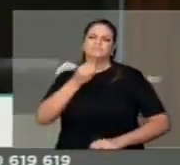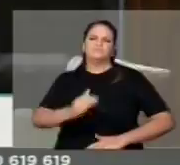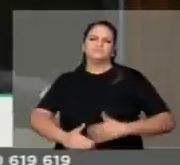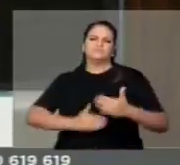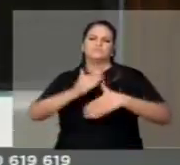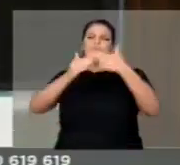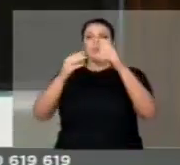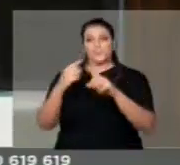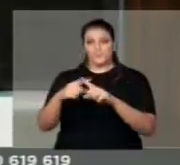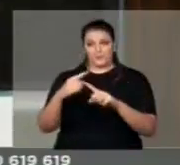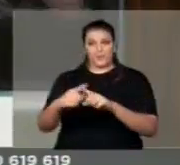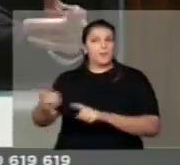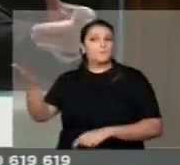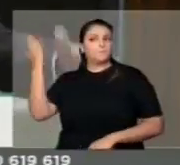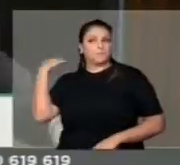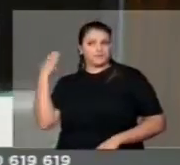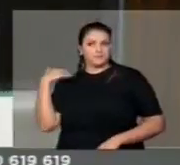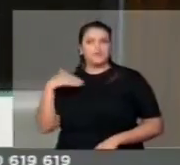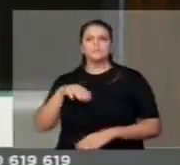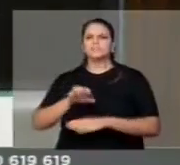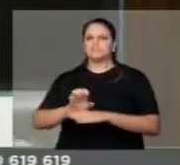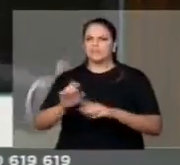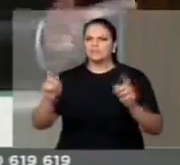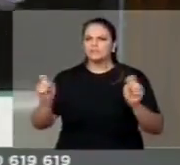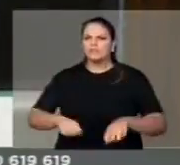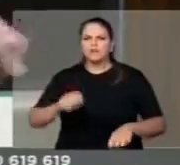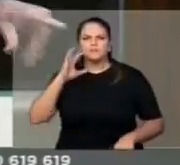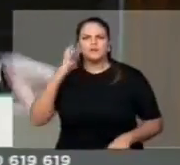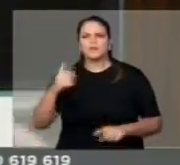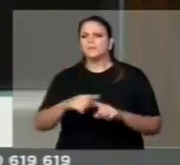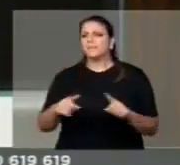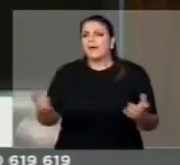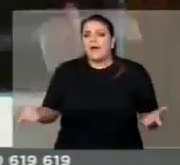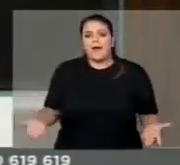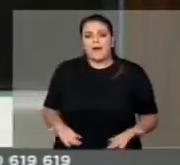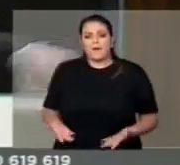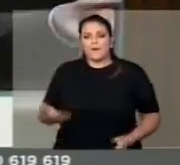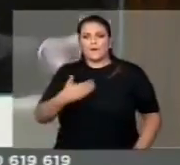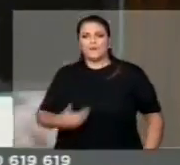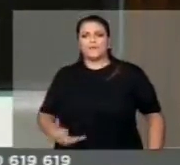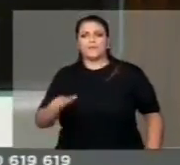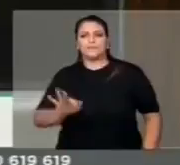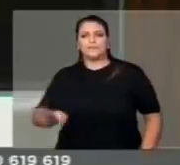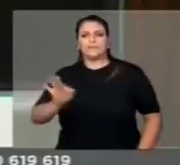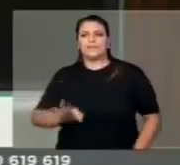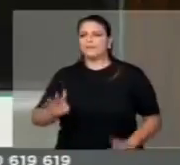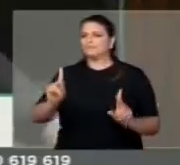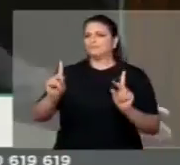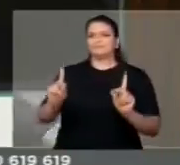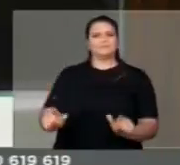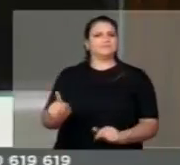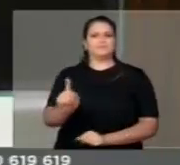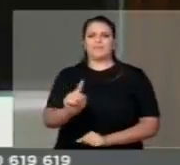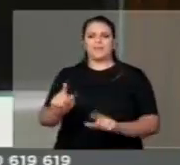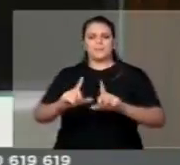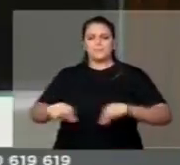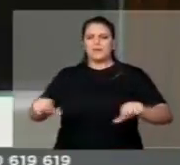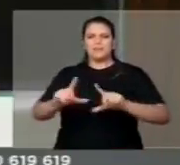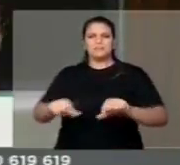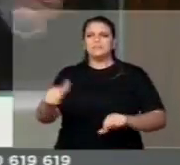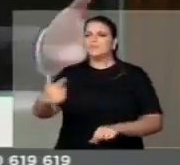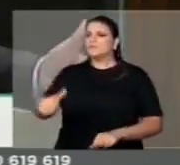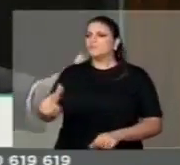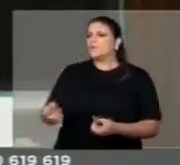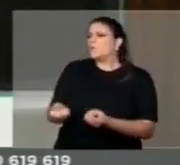porque antes o governo do Estado tinha poderes para resolver, agora tudo veio para Brasília, Brasília não tem estrutura, não tem servidores,